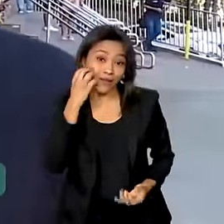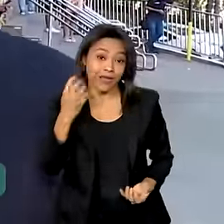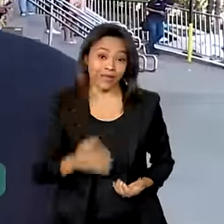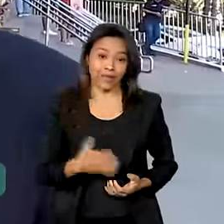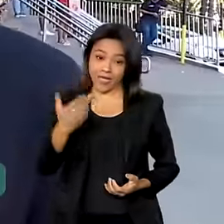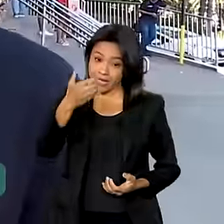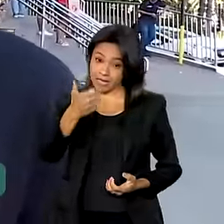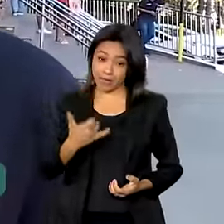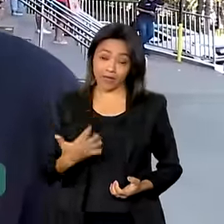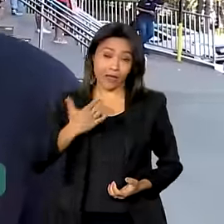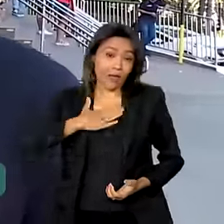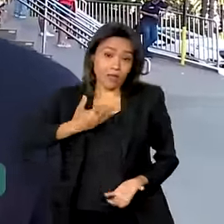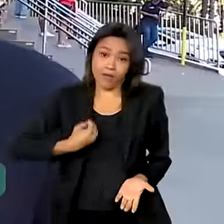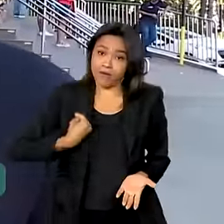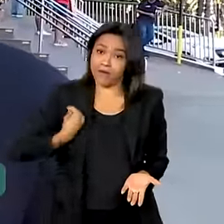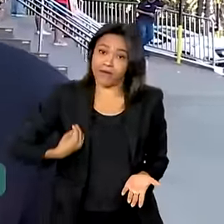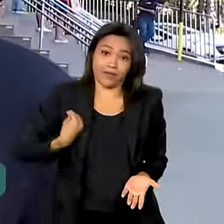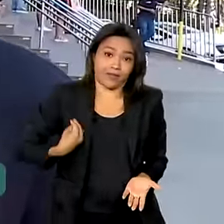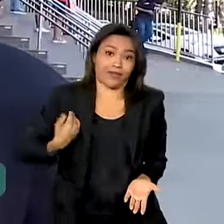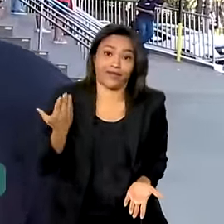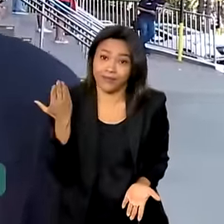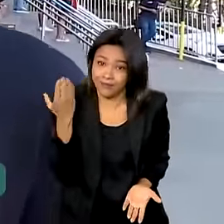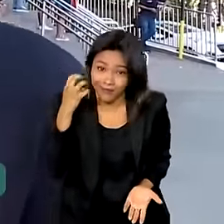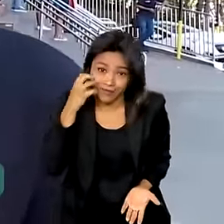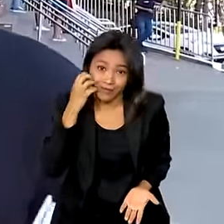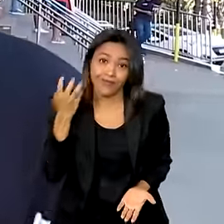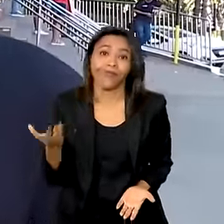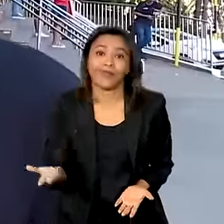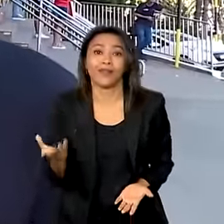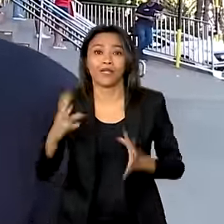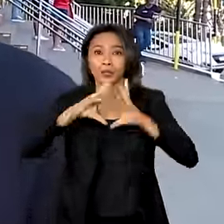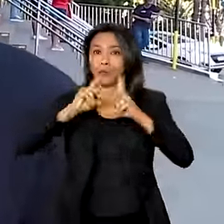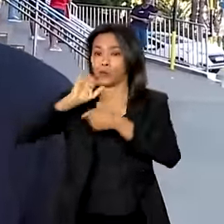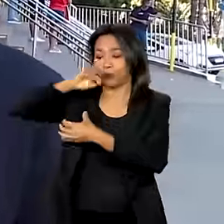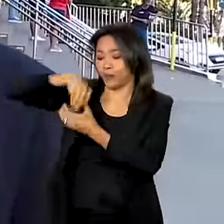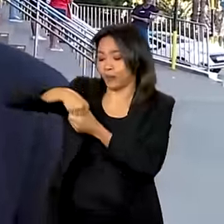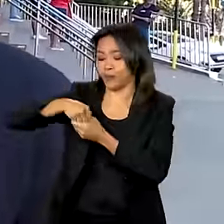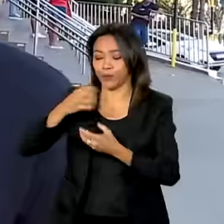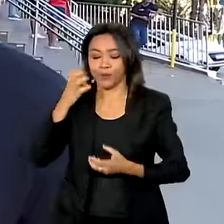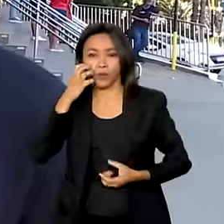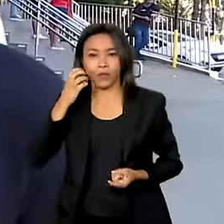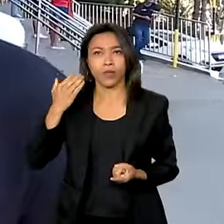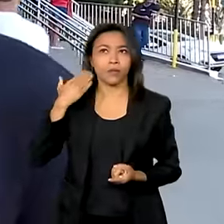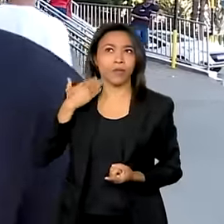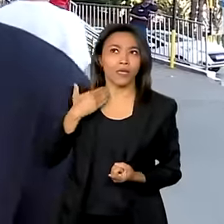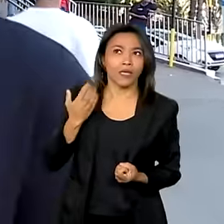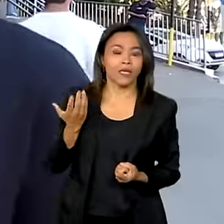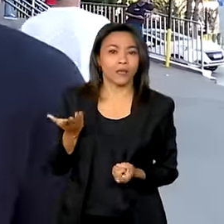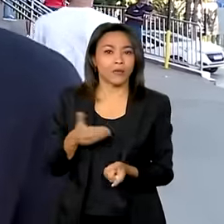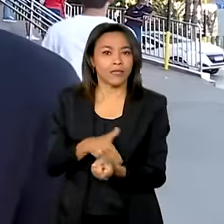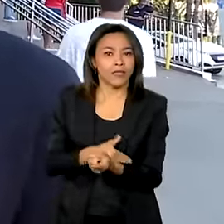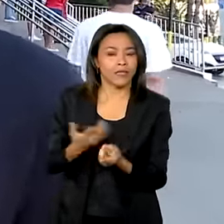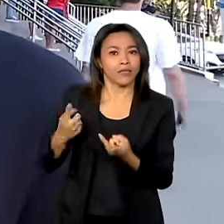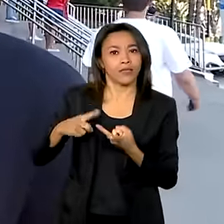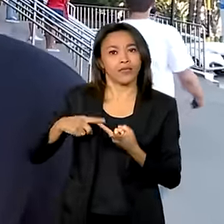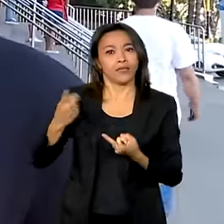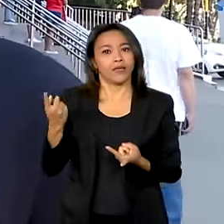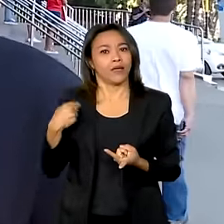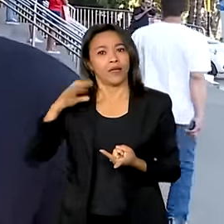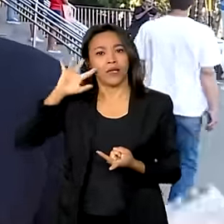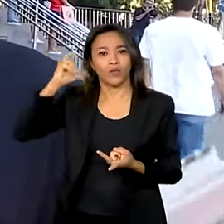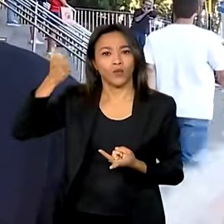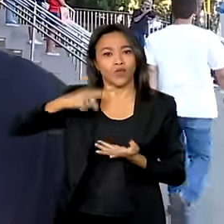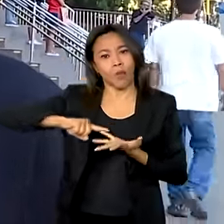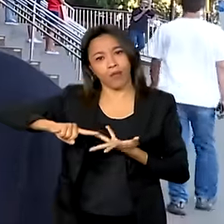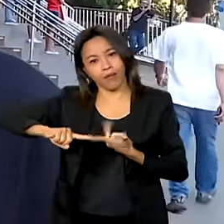vida, né? Por mais que a gente não possa depender deles, eu acho que tudo está nele. Meu banco, resolvo contas com ele.